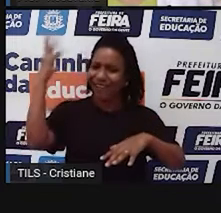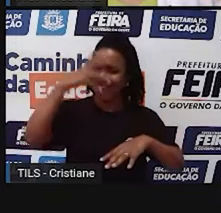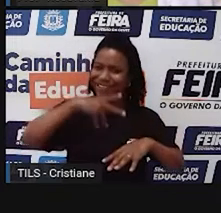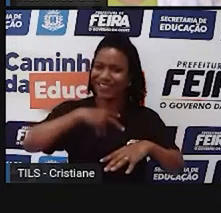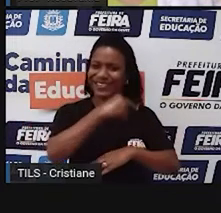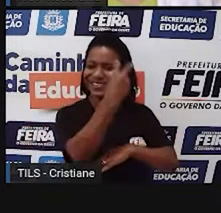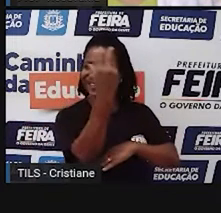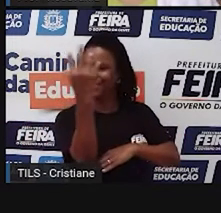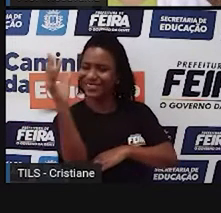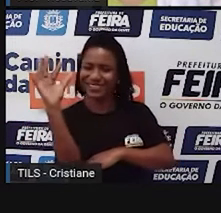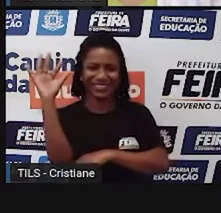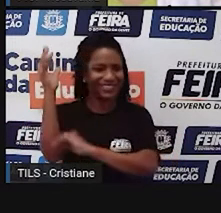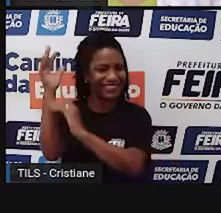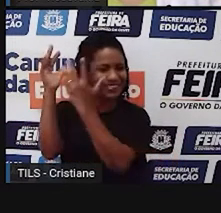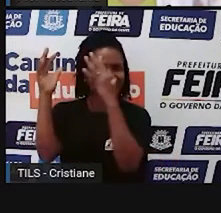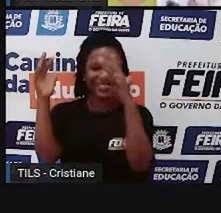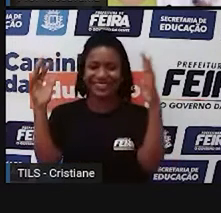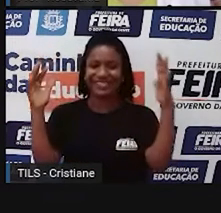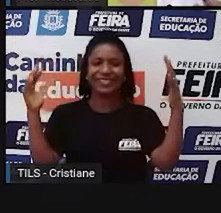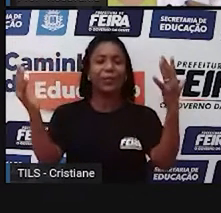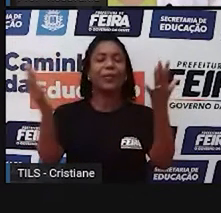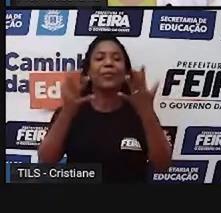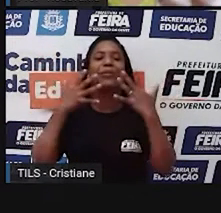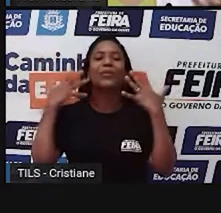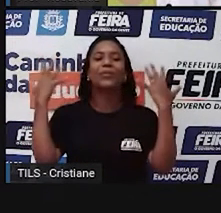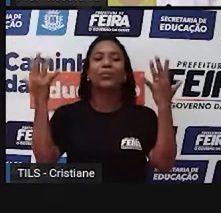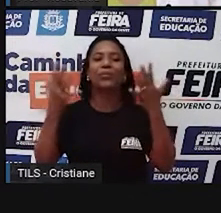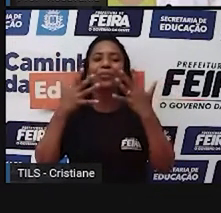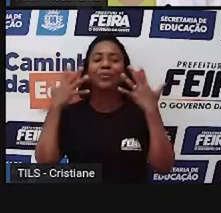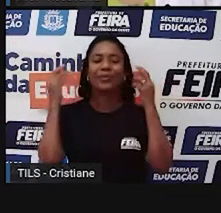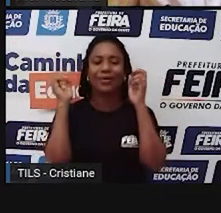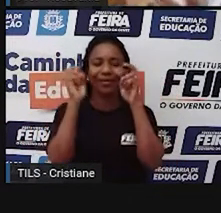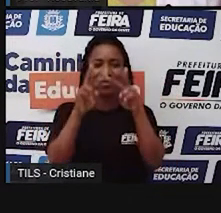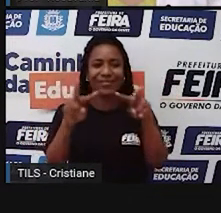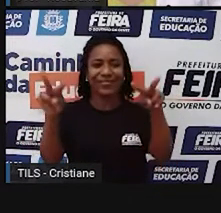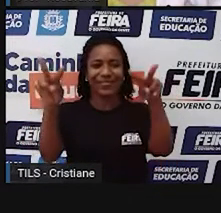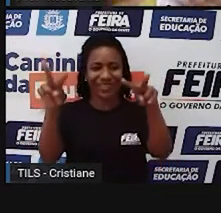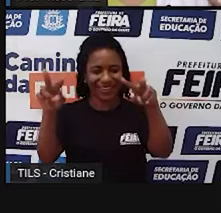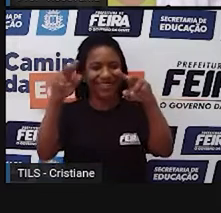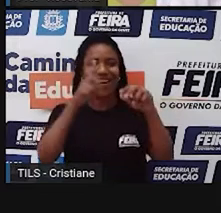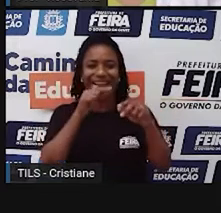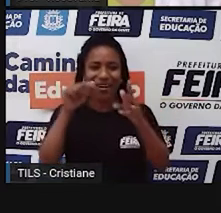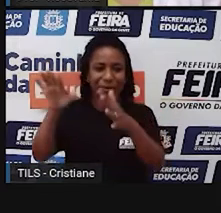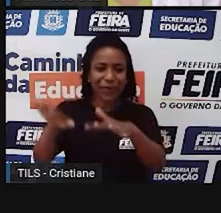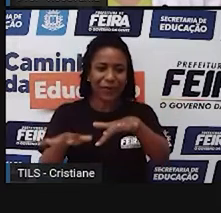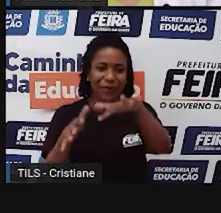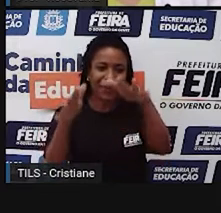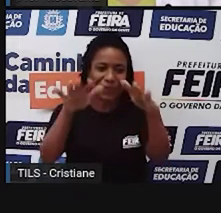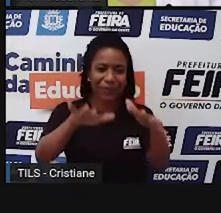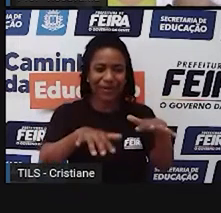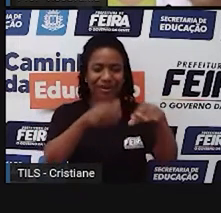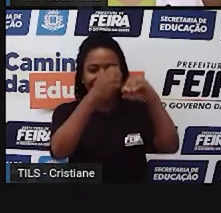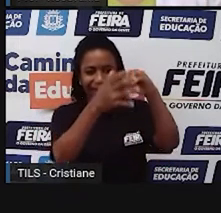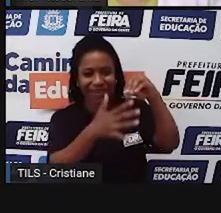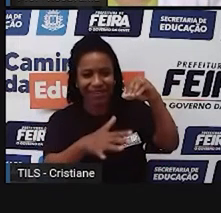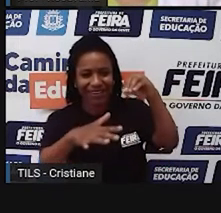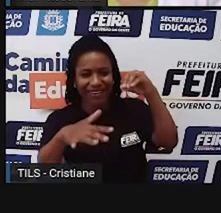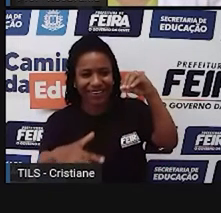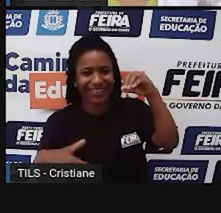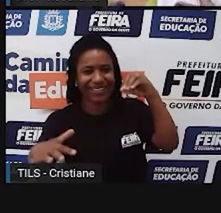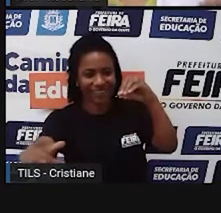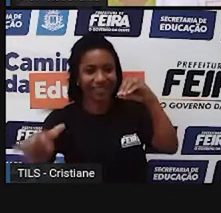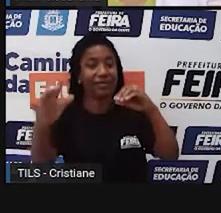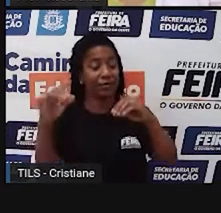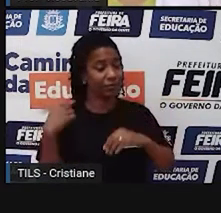sentir, embora dizer assim, né, aquela paz, aquela maravilha, aquele relaxamento, né, lembrar também,